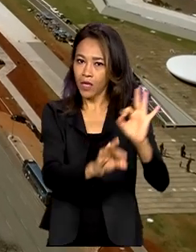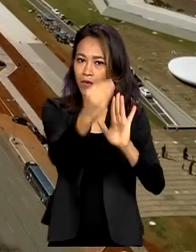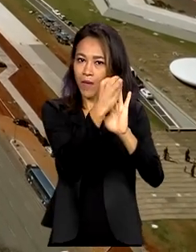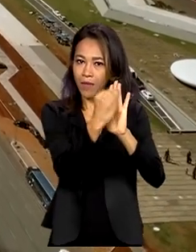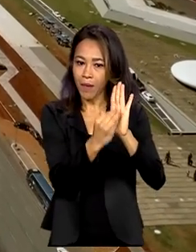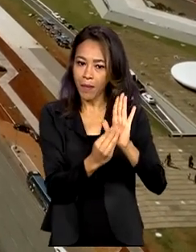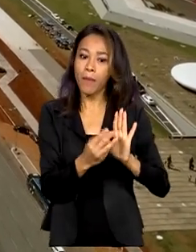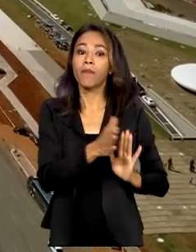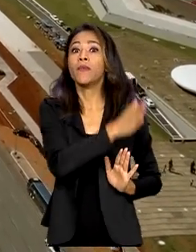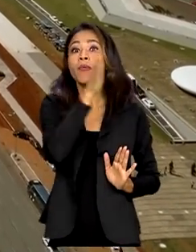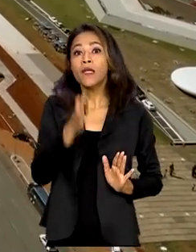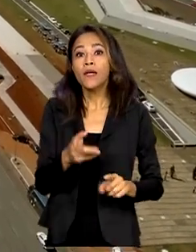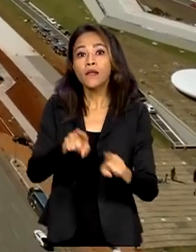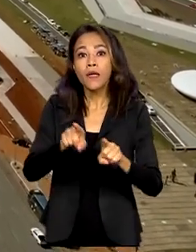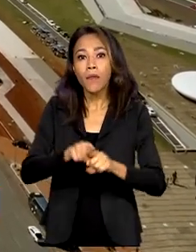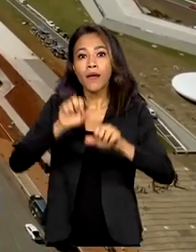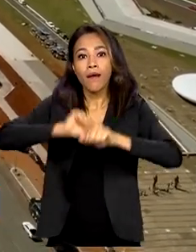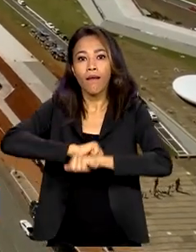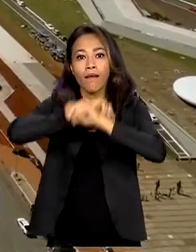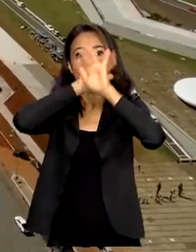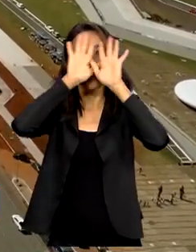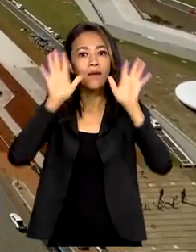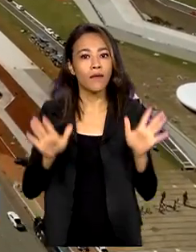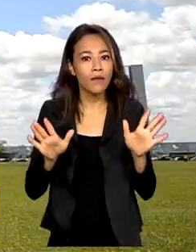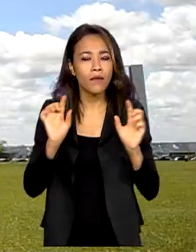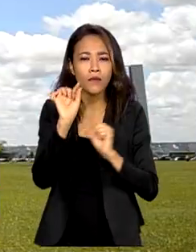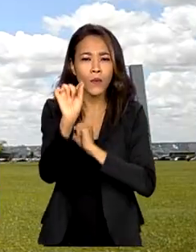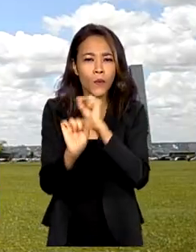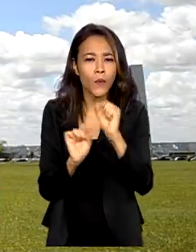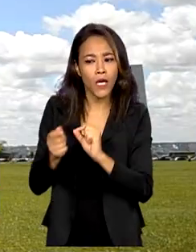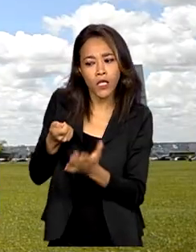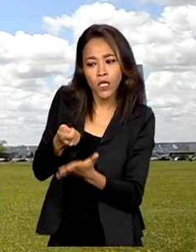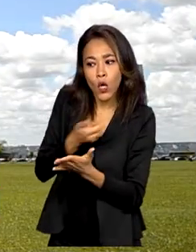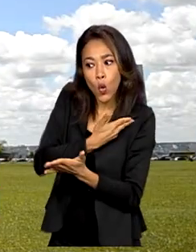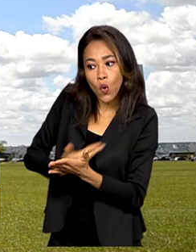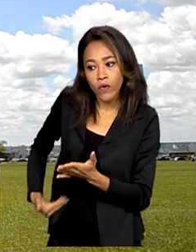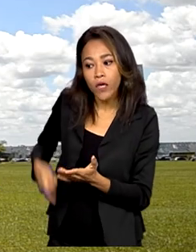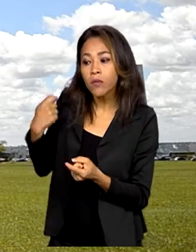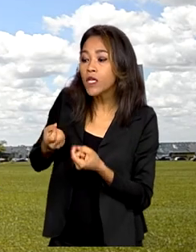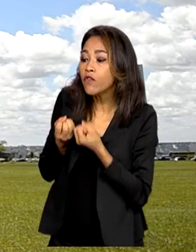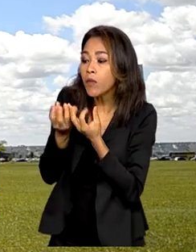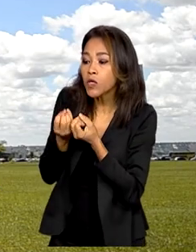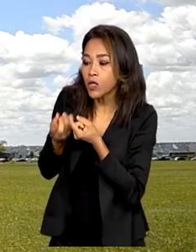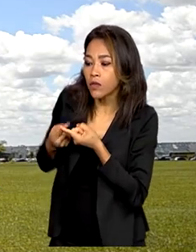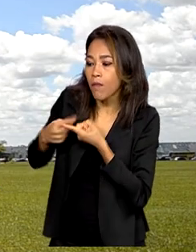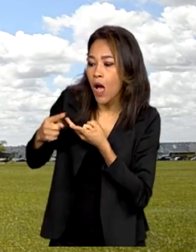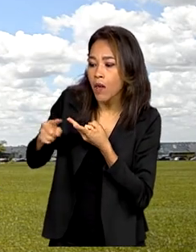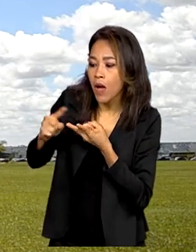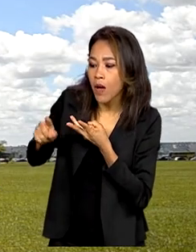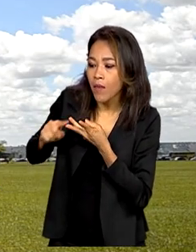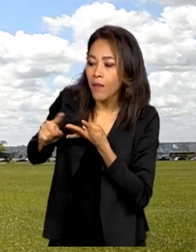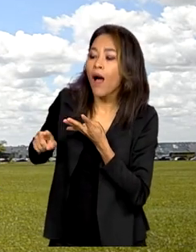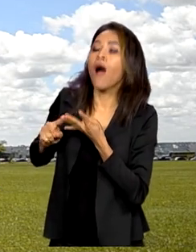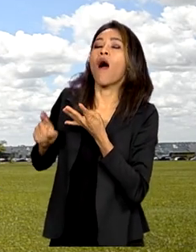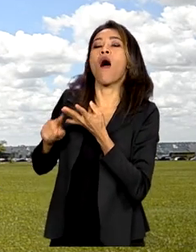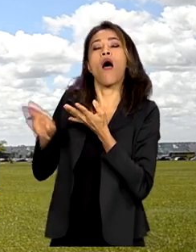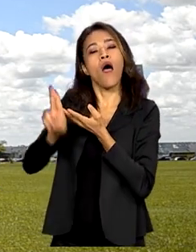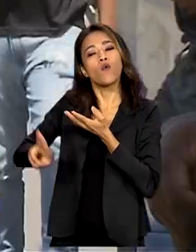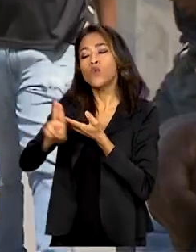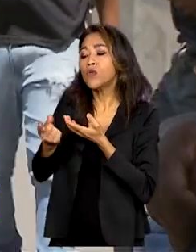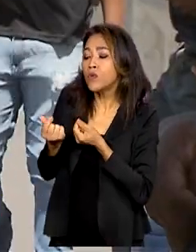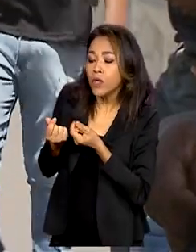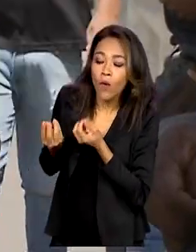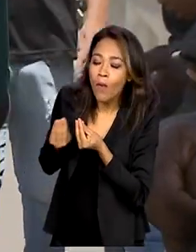disso, promove a transparência, exigindo que o governo divulgue informações sobre como está usando o dinheiro